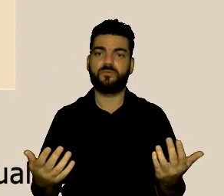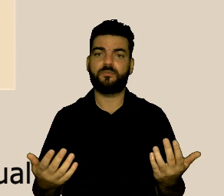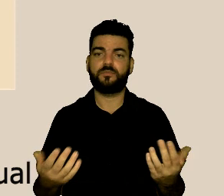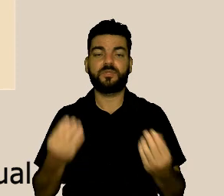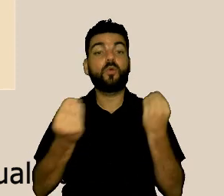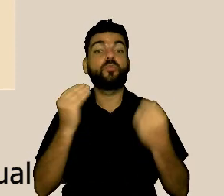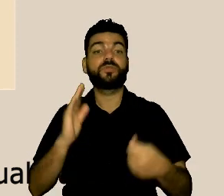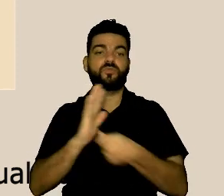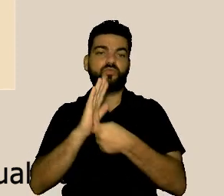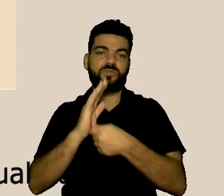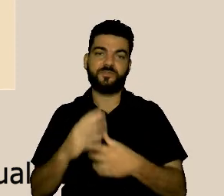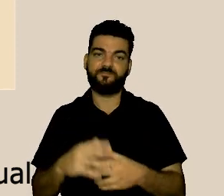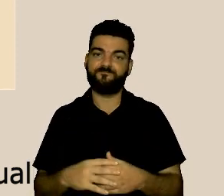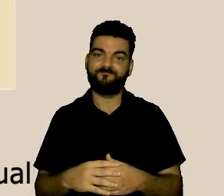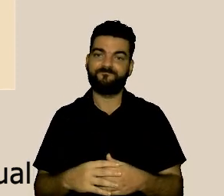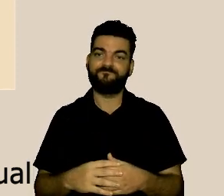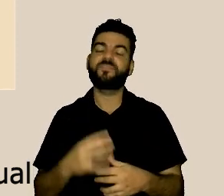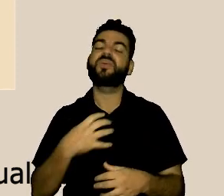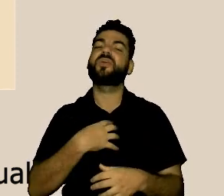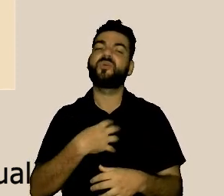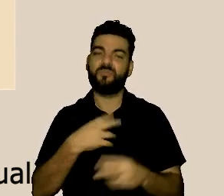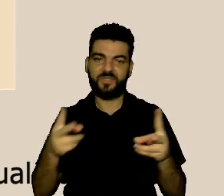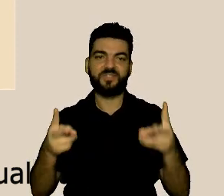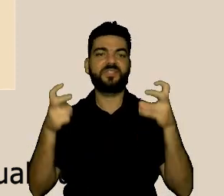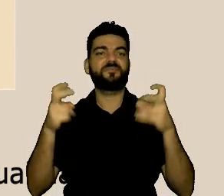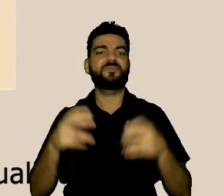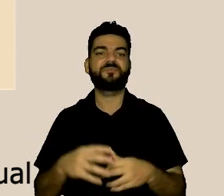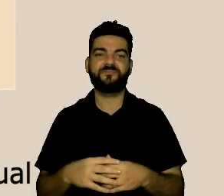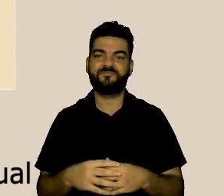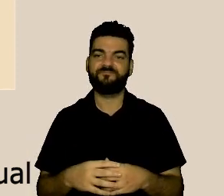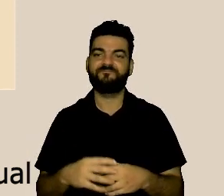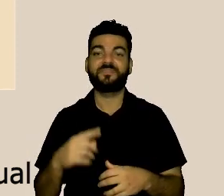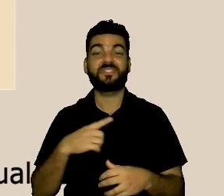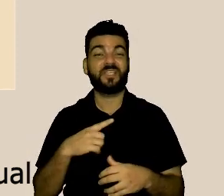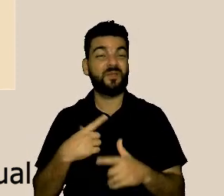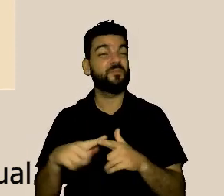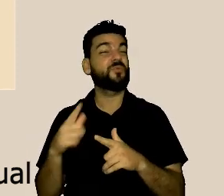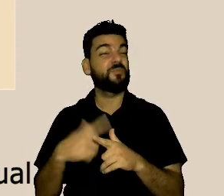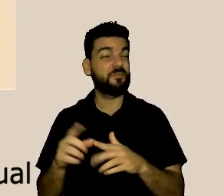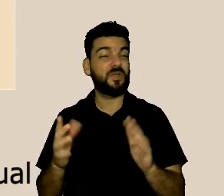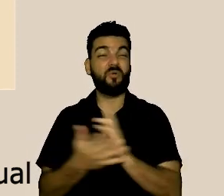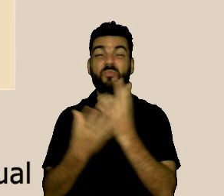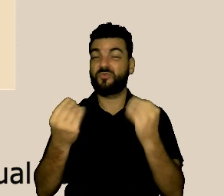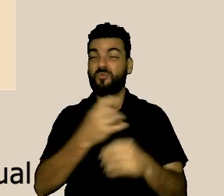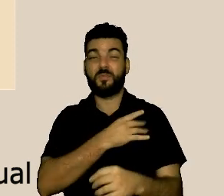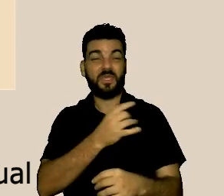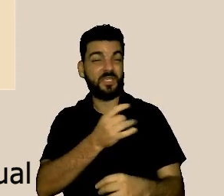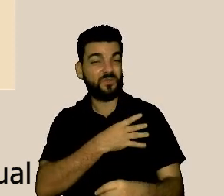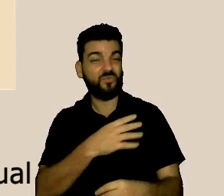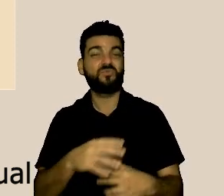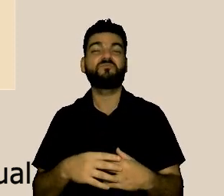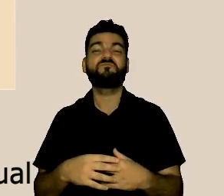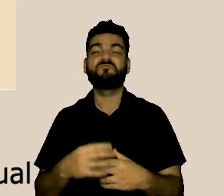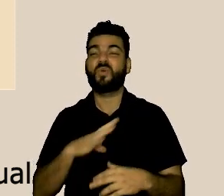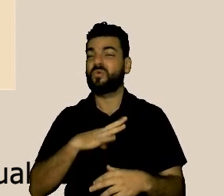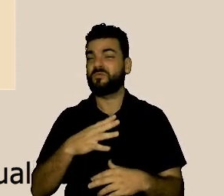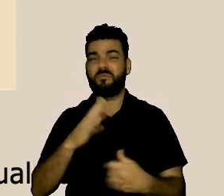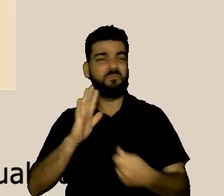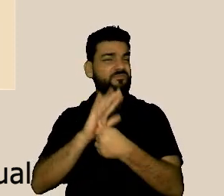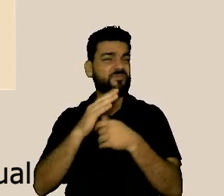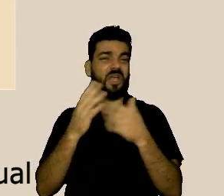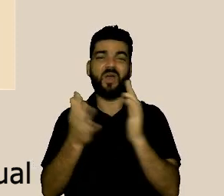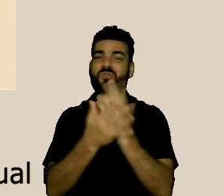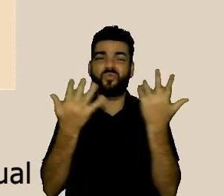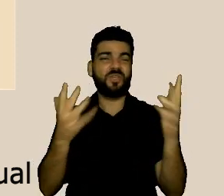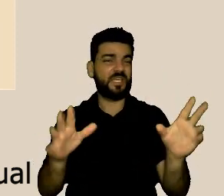denúncias a gente percebe ainda que existe um grande medo um grande receio por